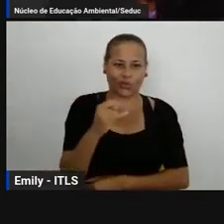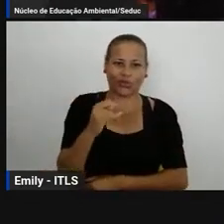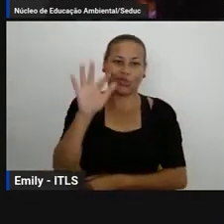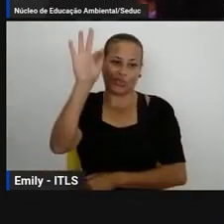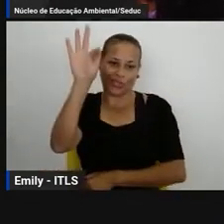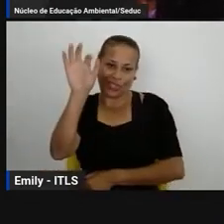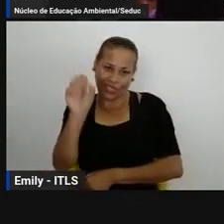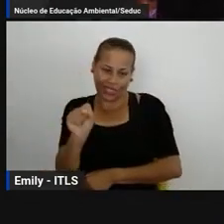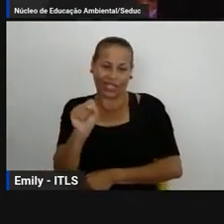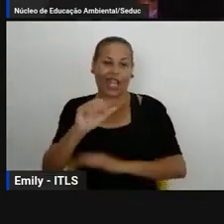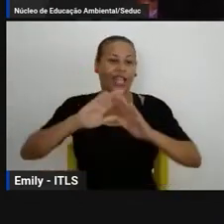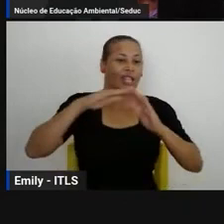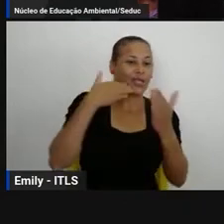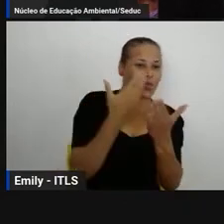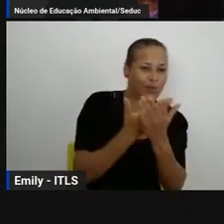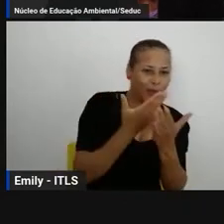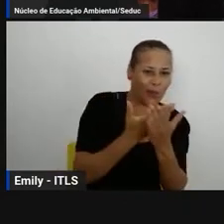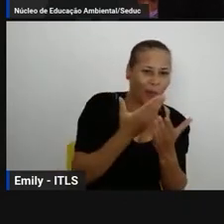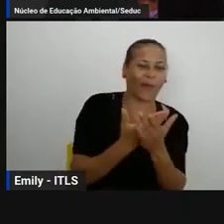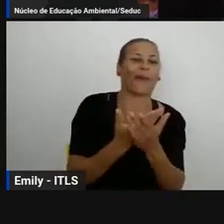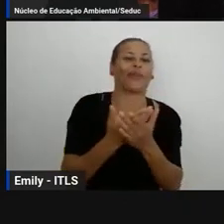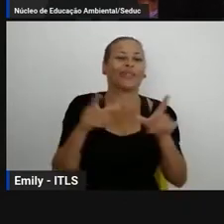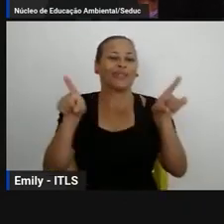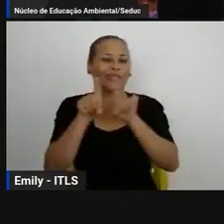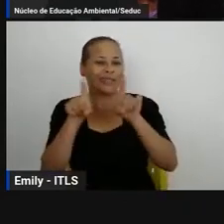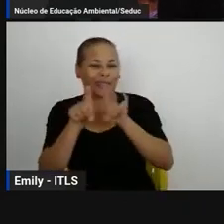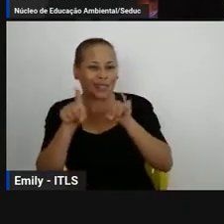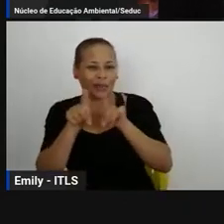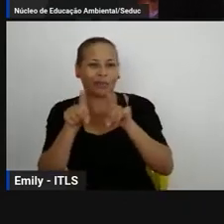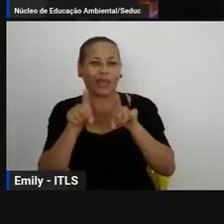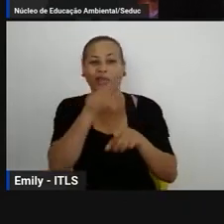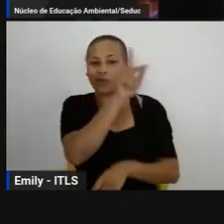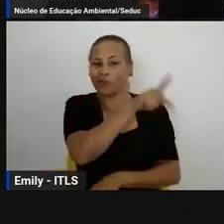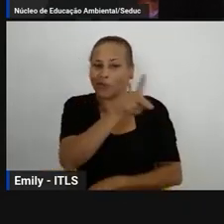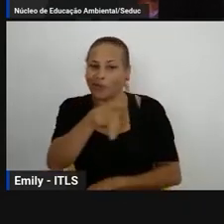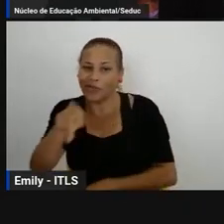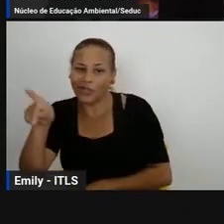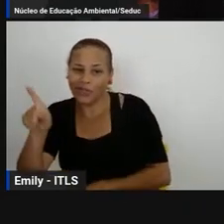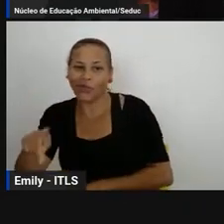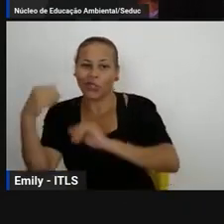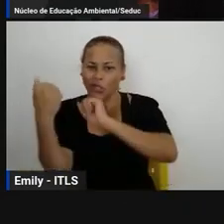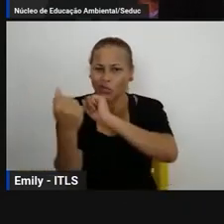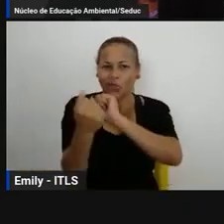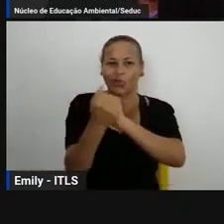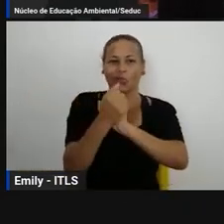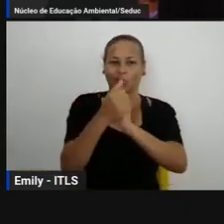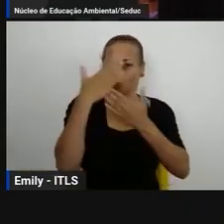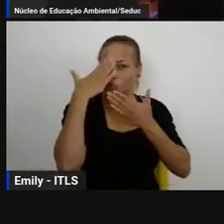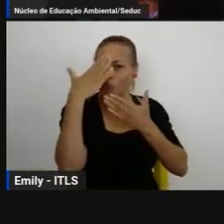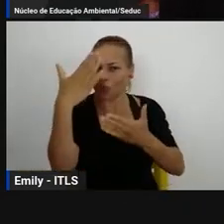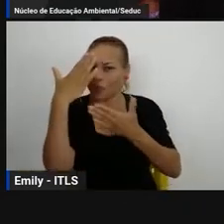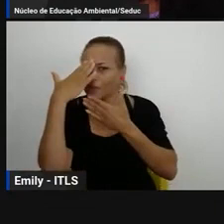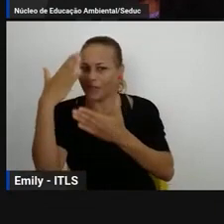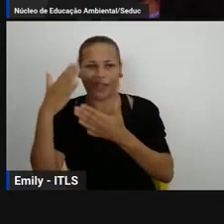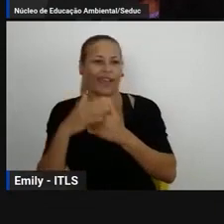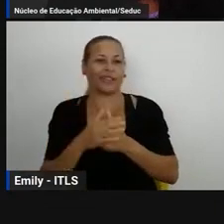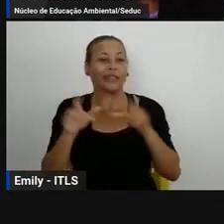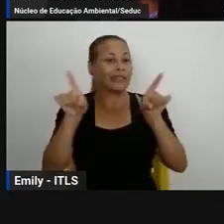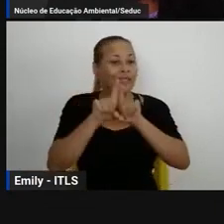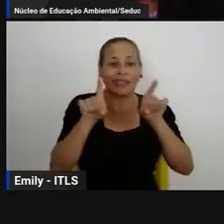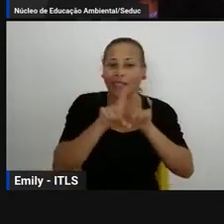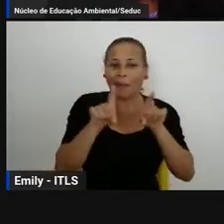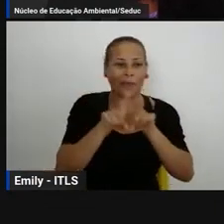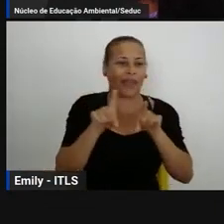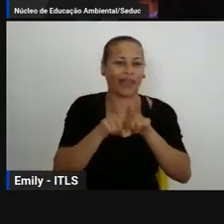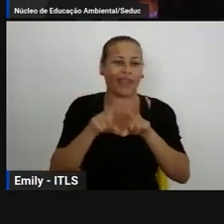participação de todos vocês e contamos com essa essa inserção para um melhor